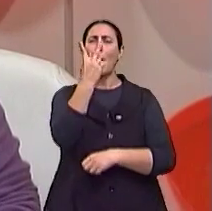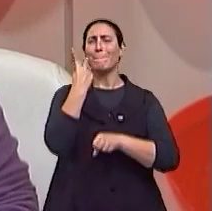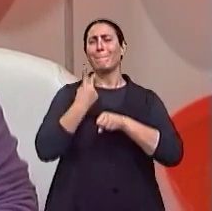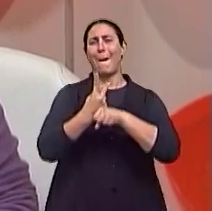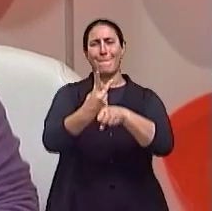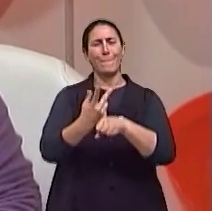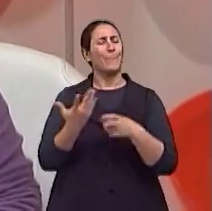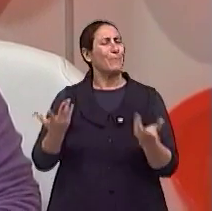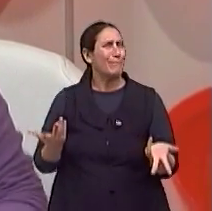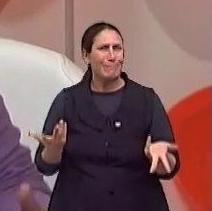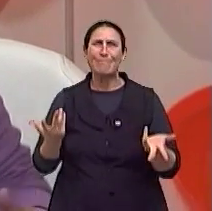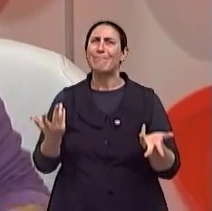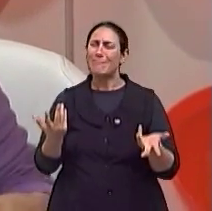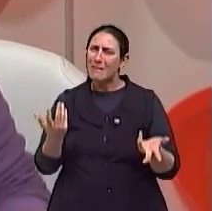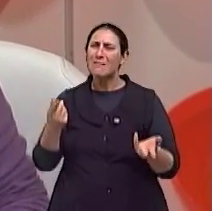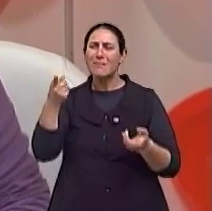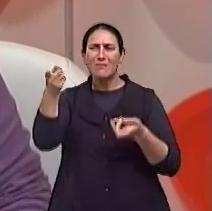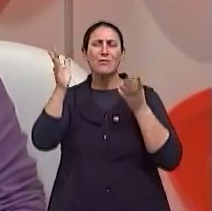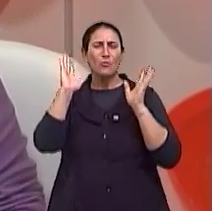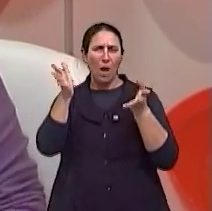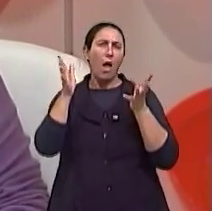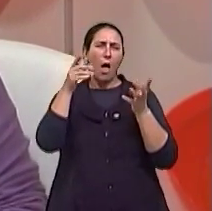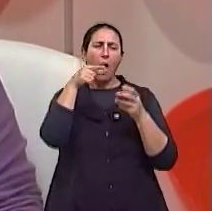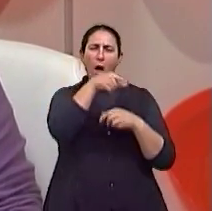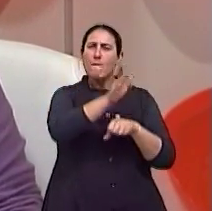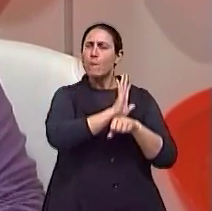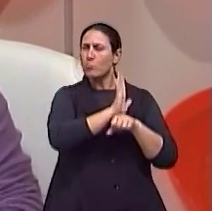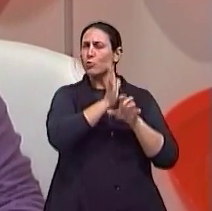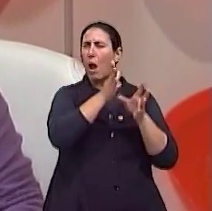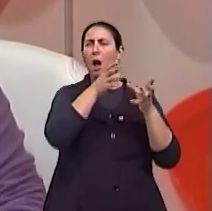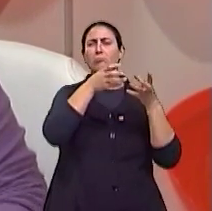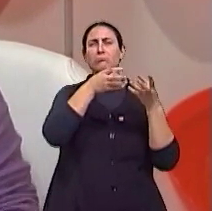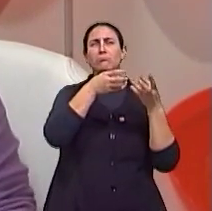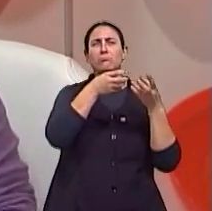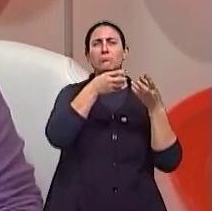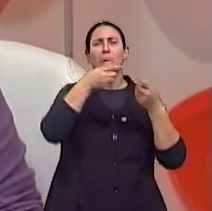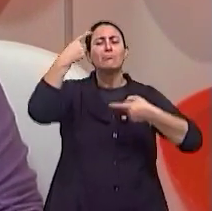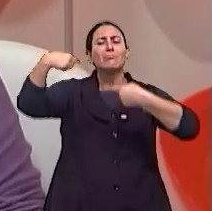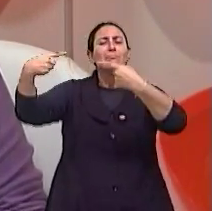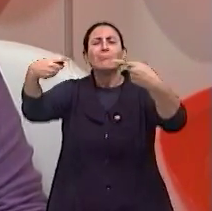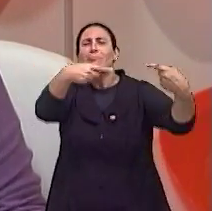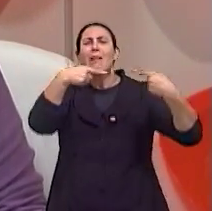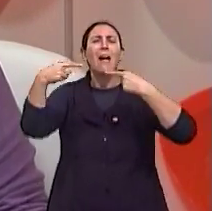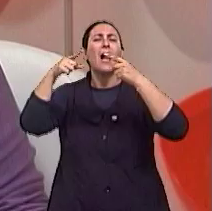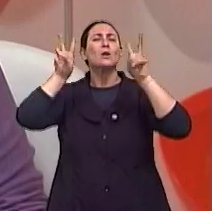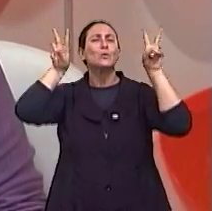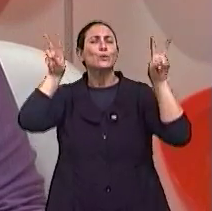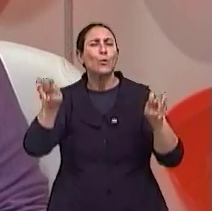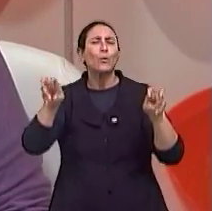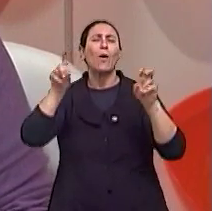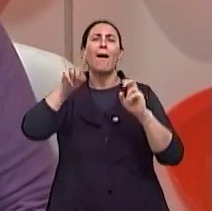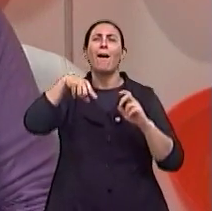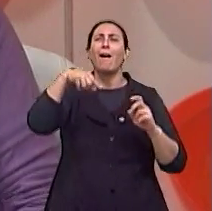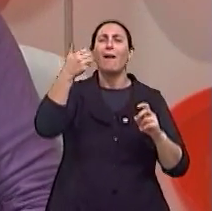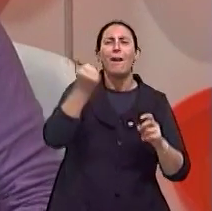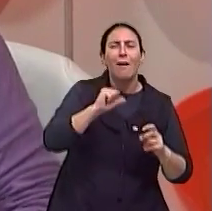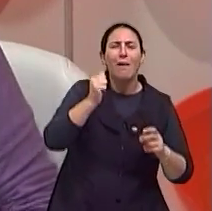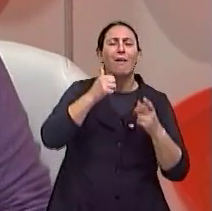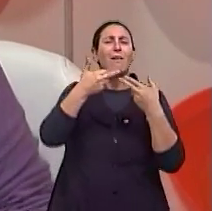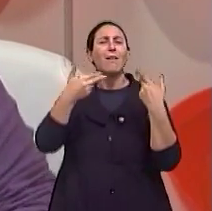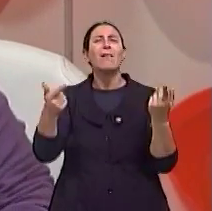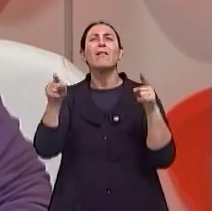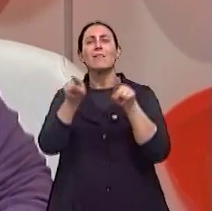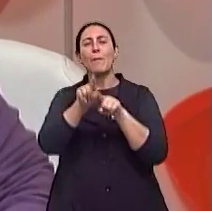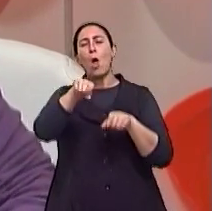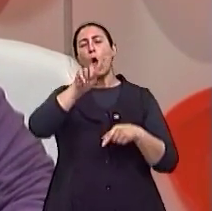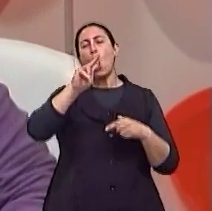de gênero, assim, de discussão de temas de homoafetividade, tipo o